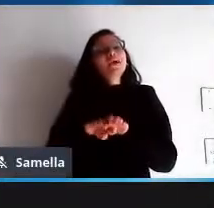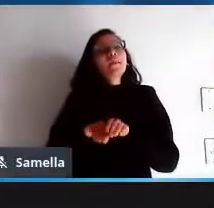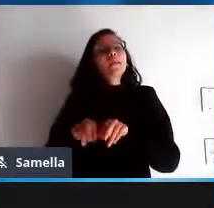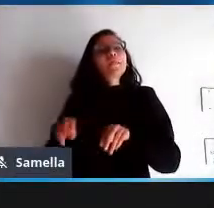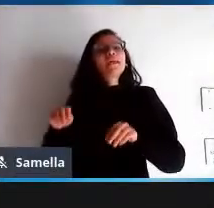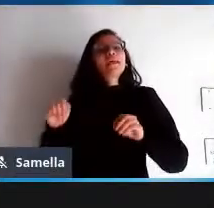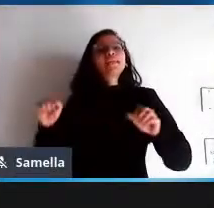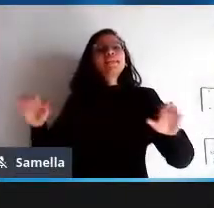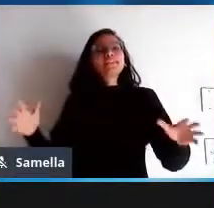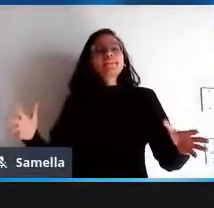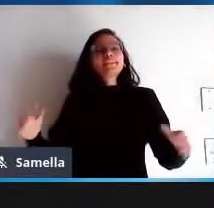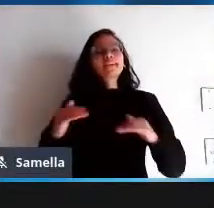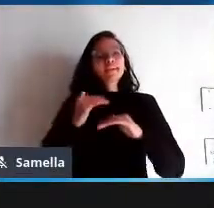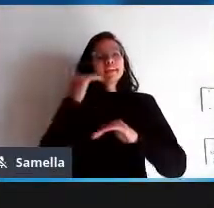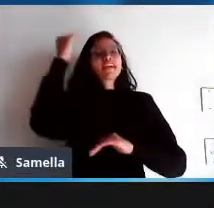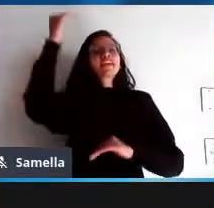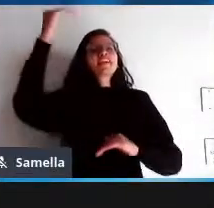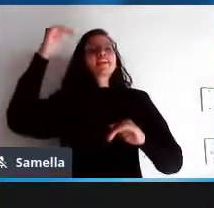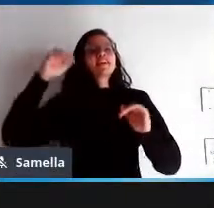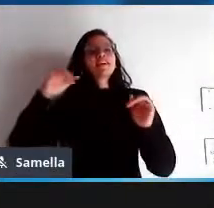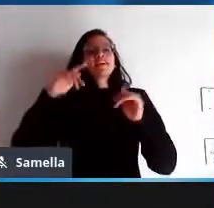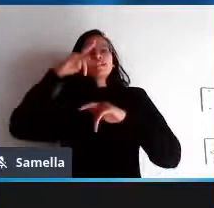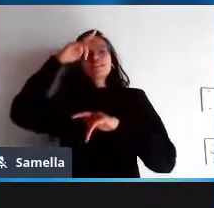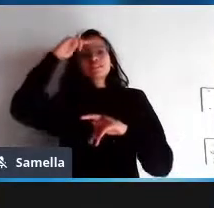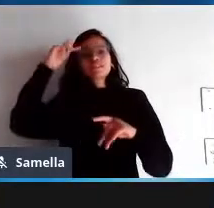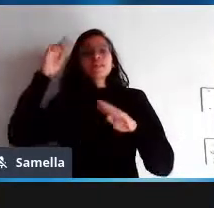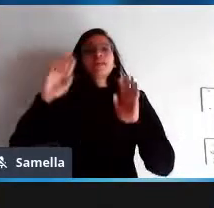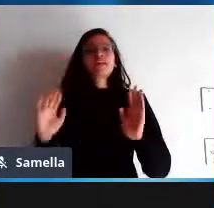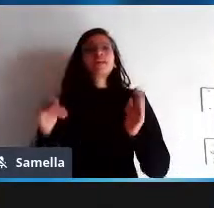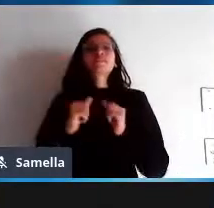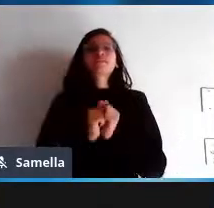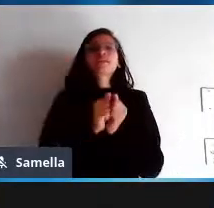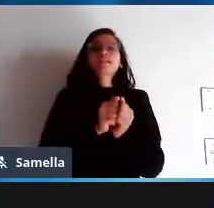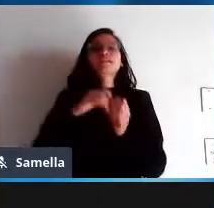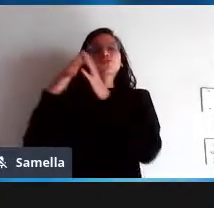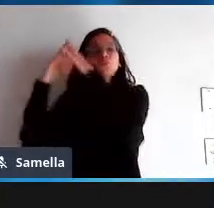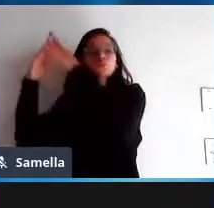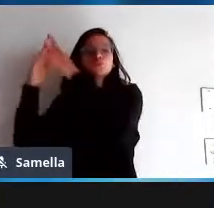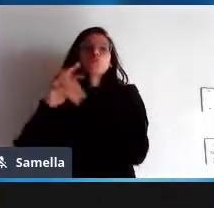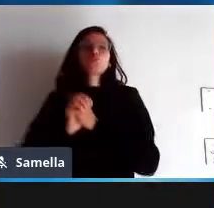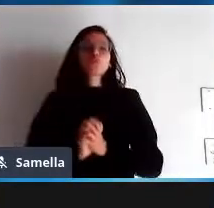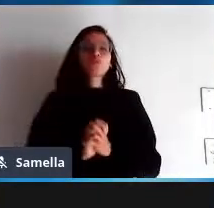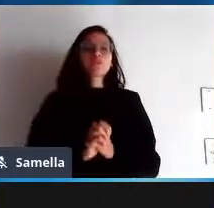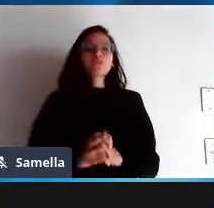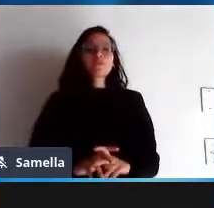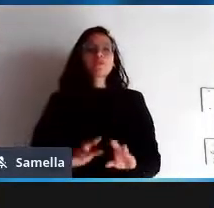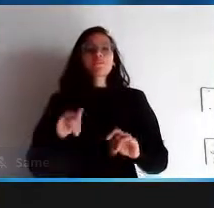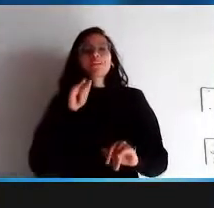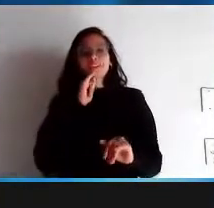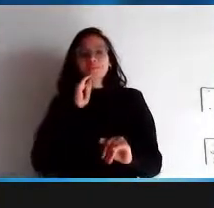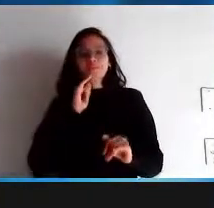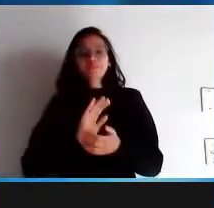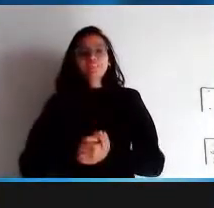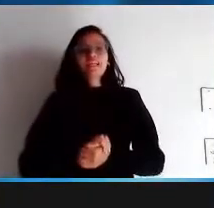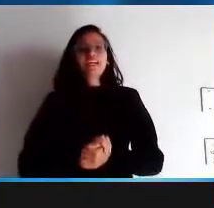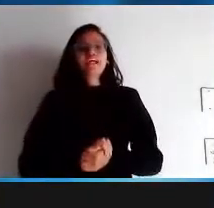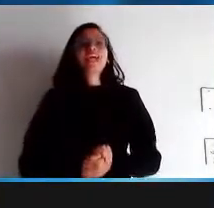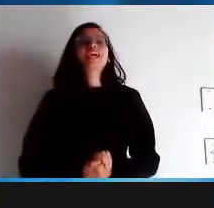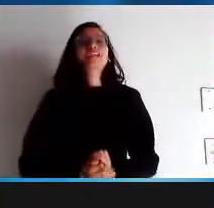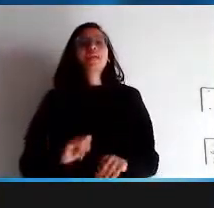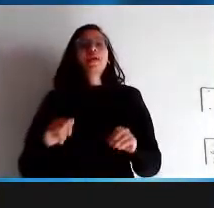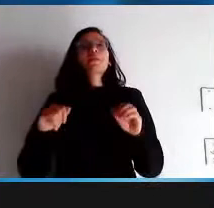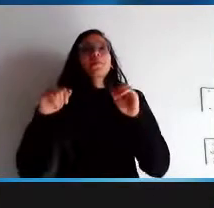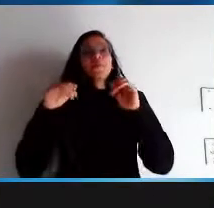investem no projeto tá e a gente está utilizando por exemplo aqui uma distribuição que é feita por uma das empresas